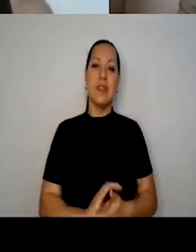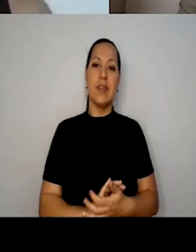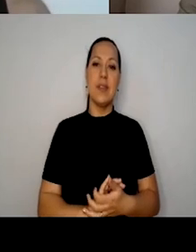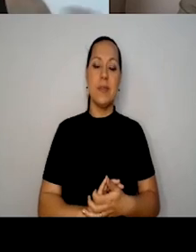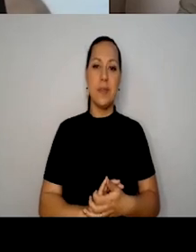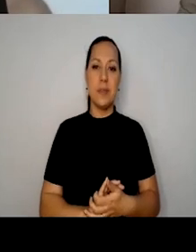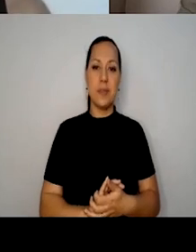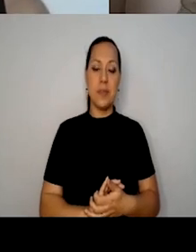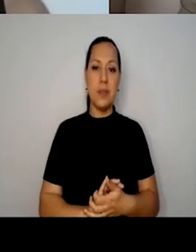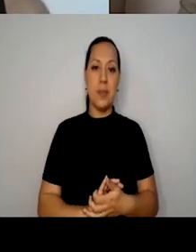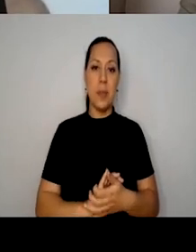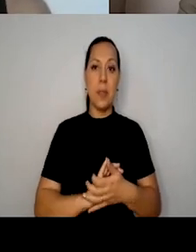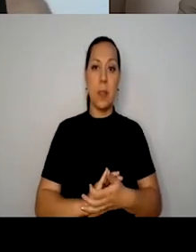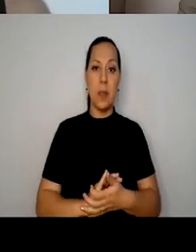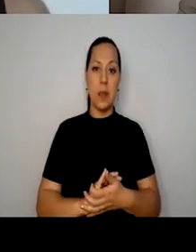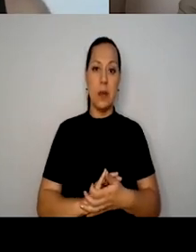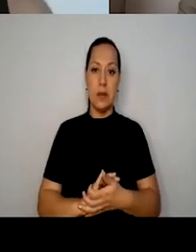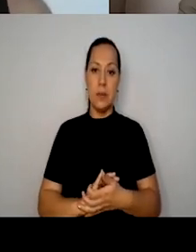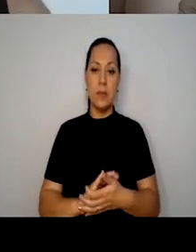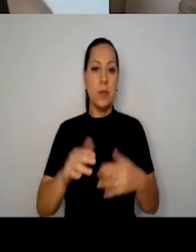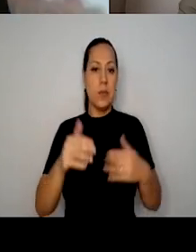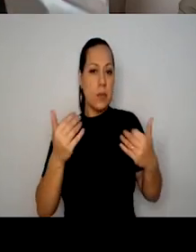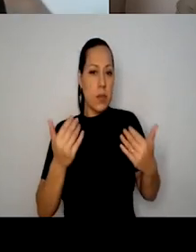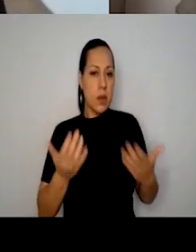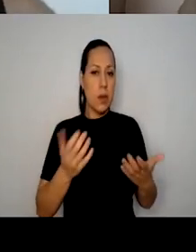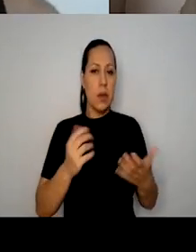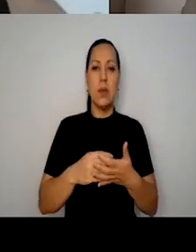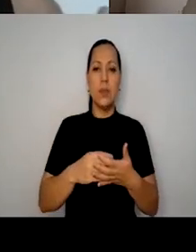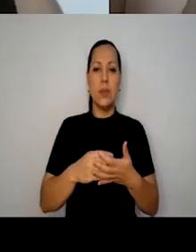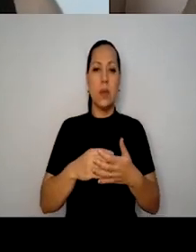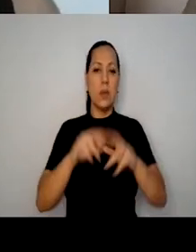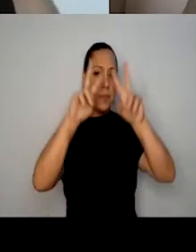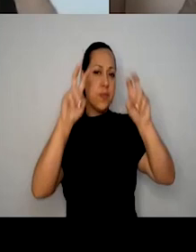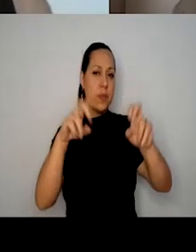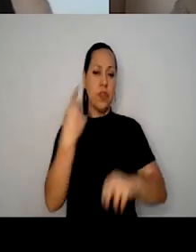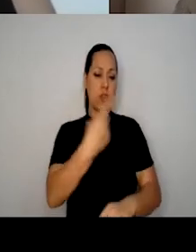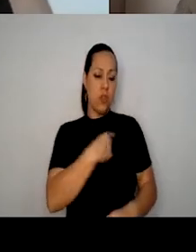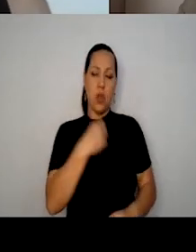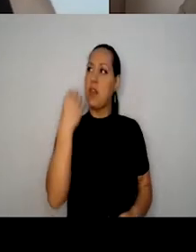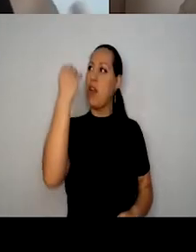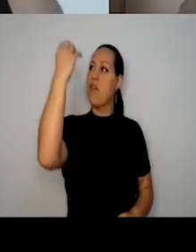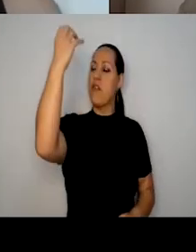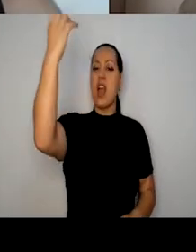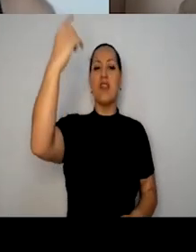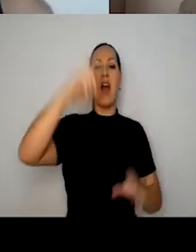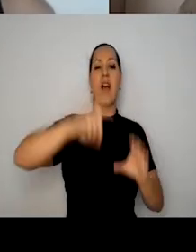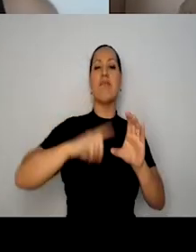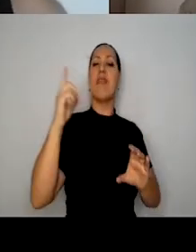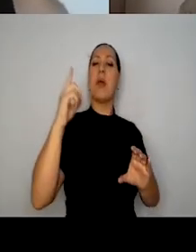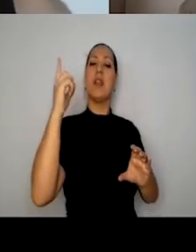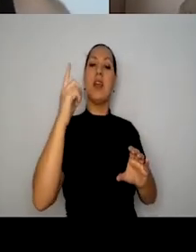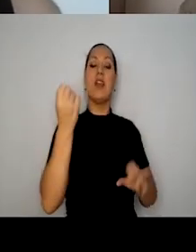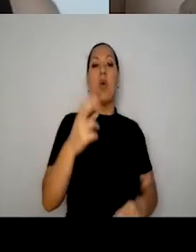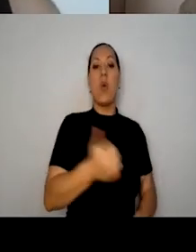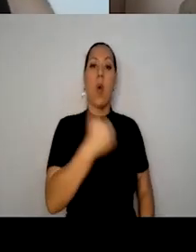quando a gente se depara com essa história de viajar com independência, viajar de carona, viajar com chapéu,